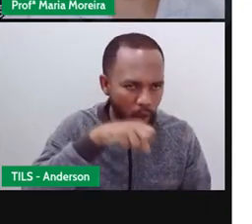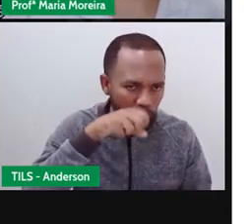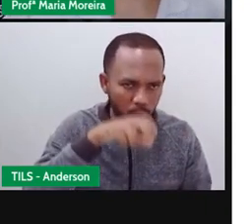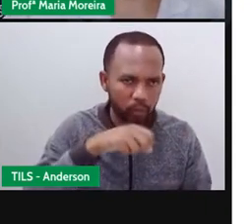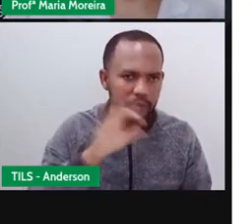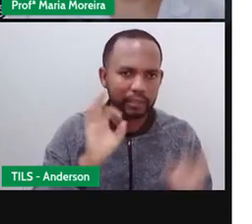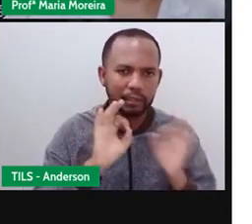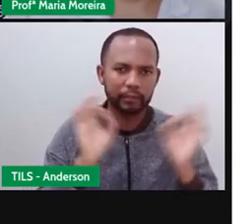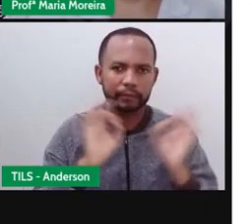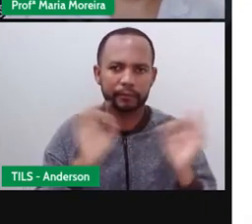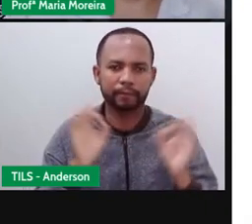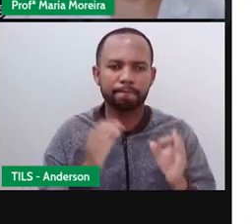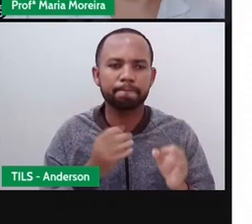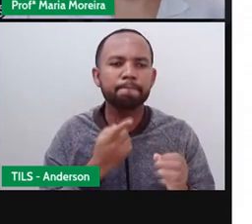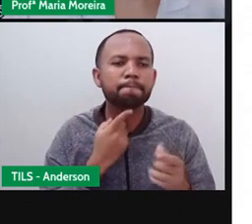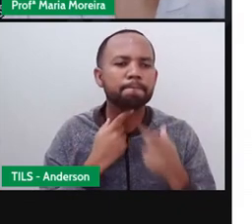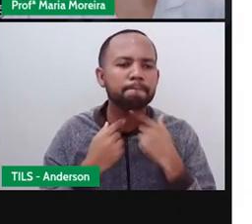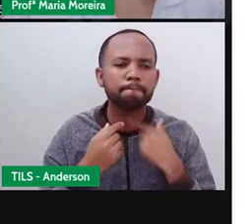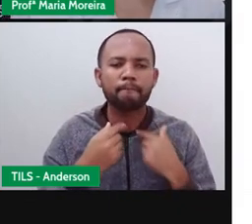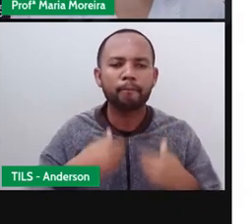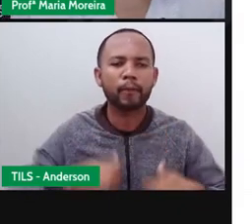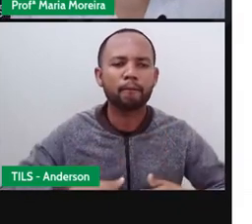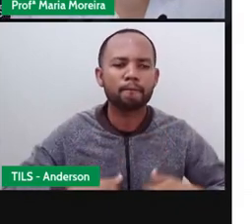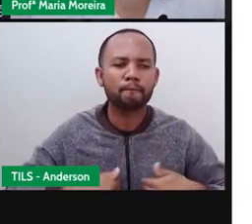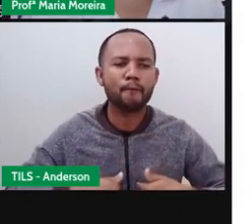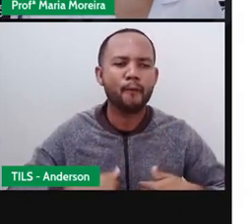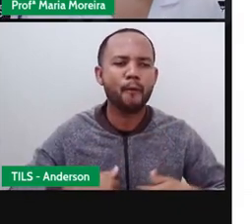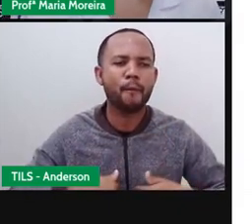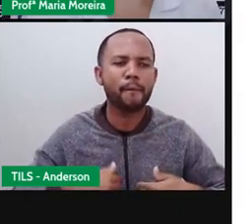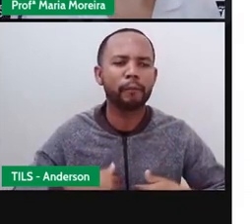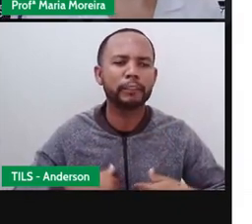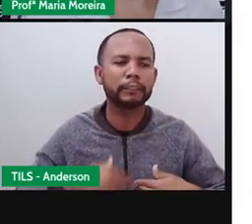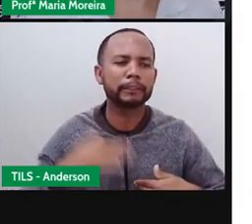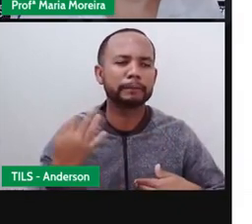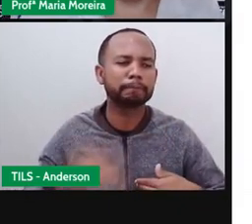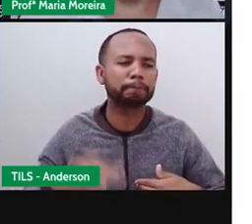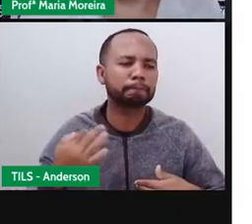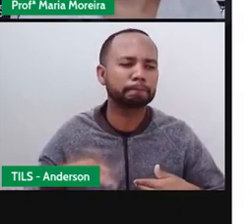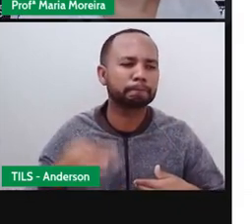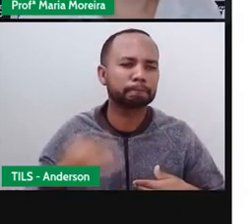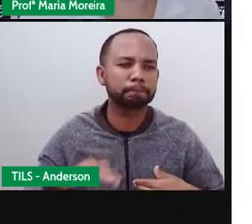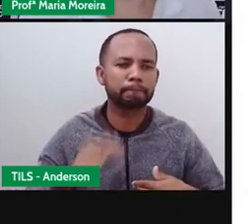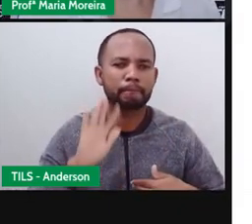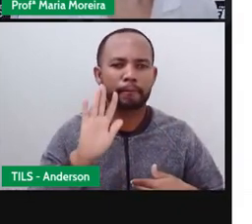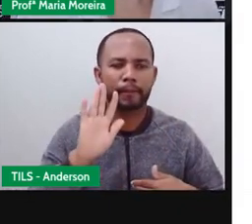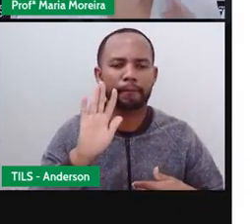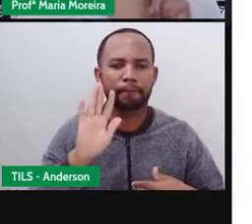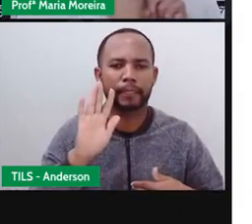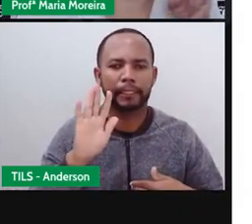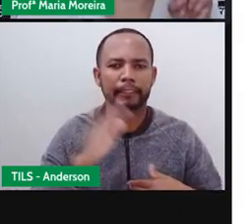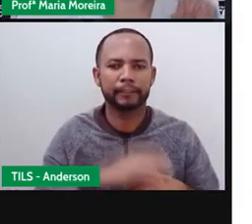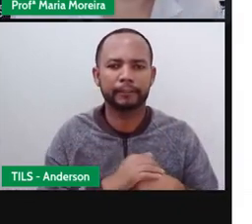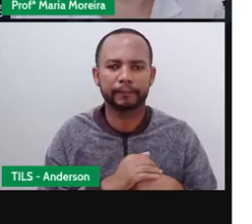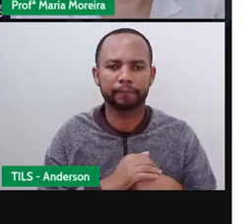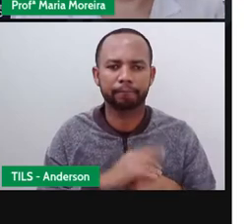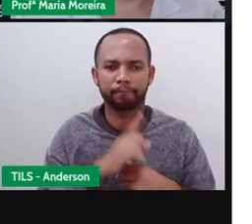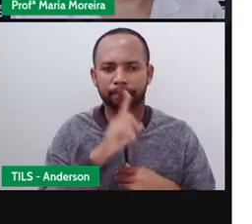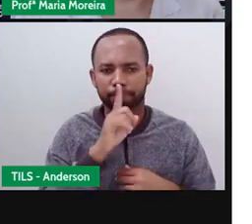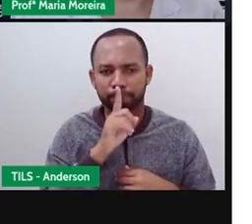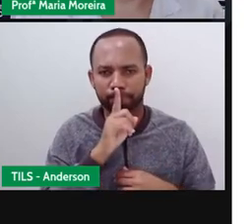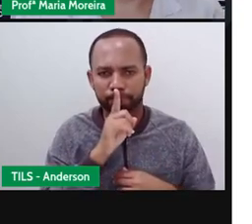Ficou morrendo de fome, com o estômago a roncar, mas não disse